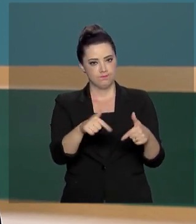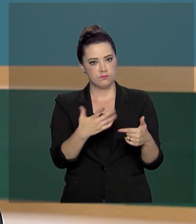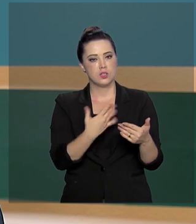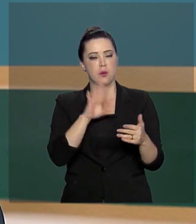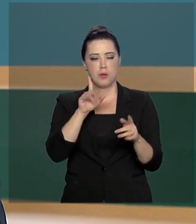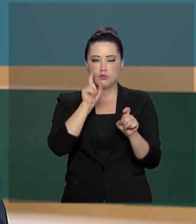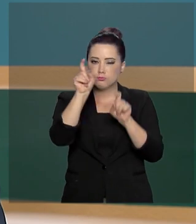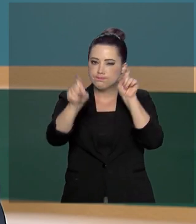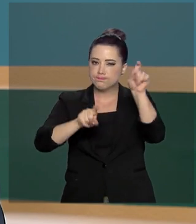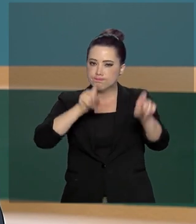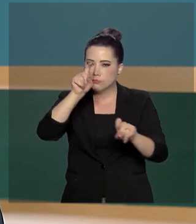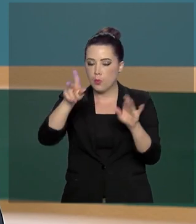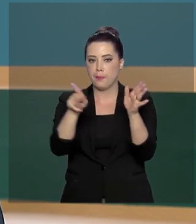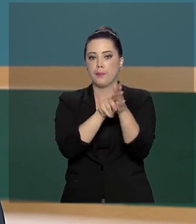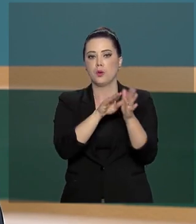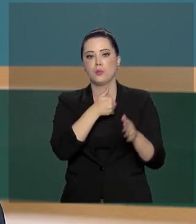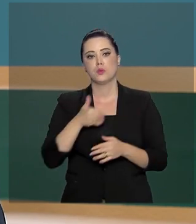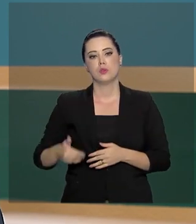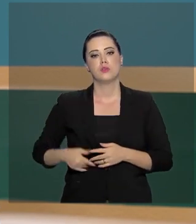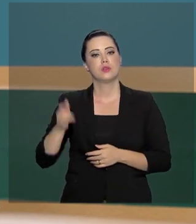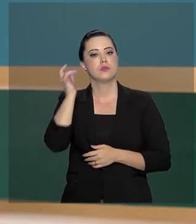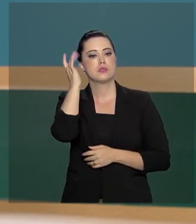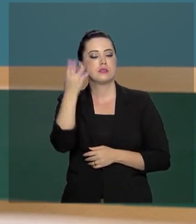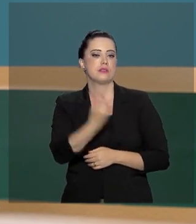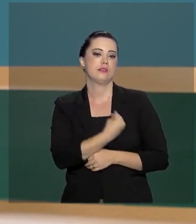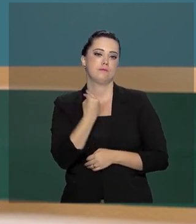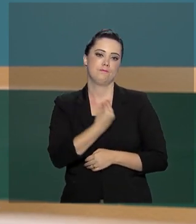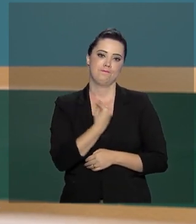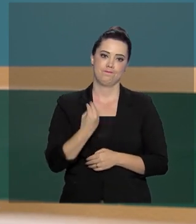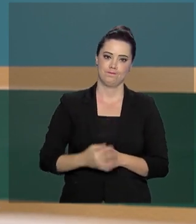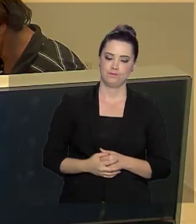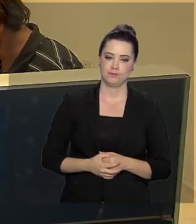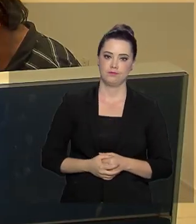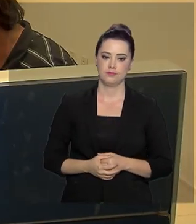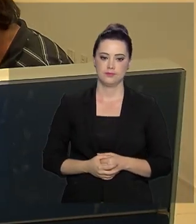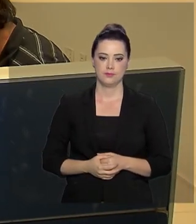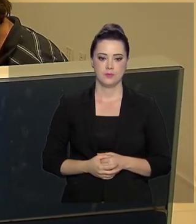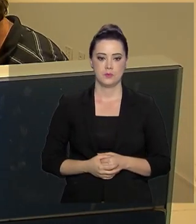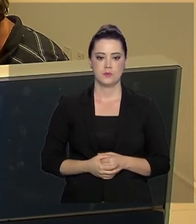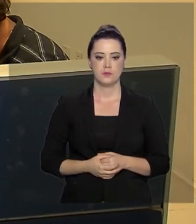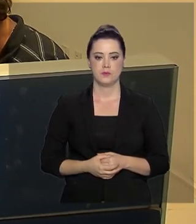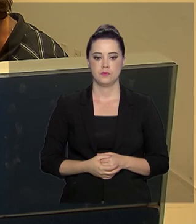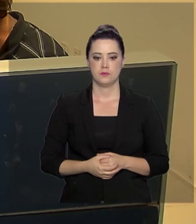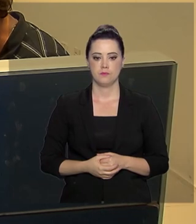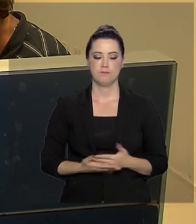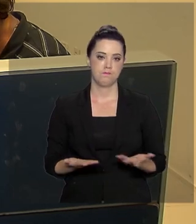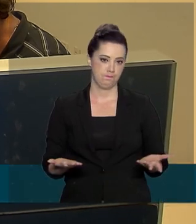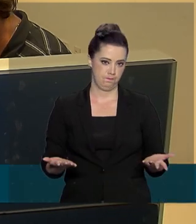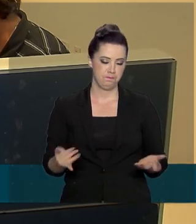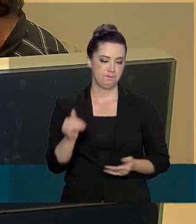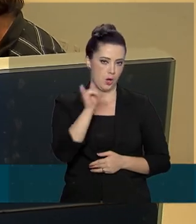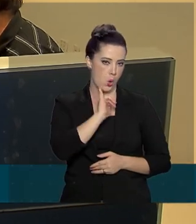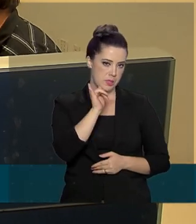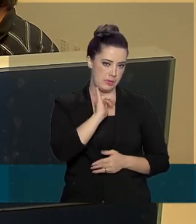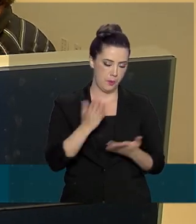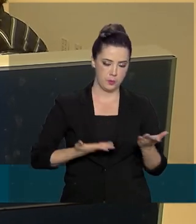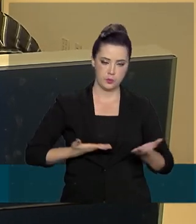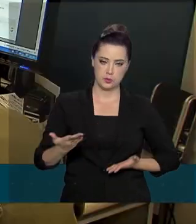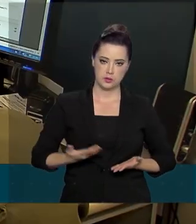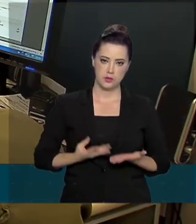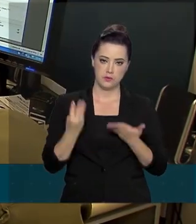digitalizados pelo governo que podem facilitar a vida do cidadão. Um exemplo de serviço